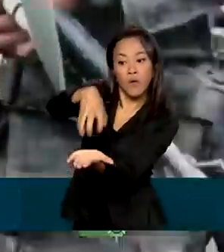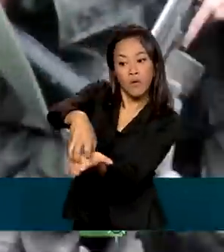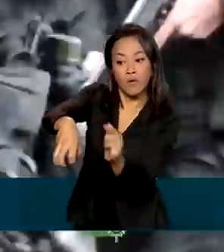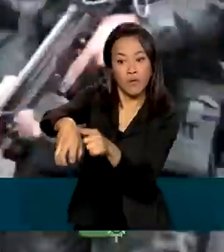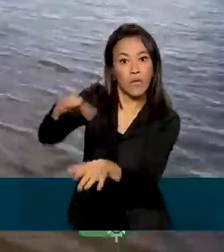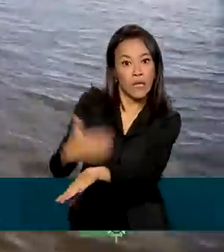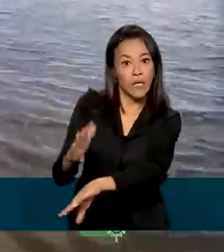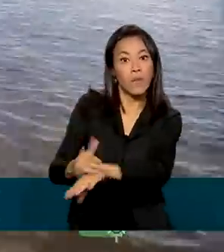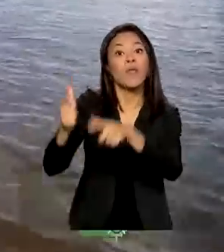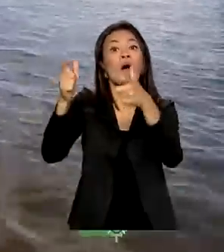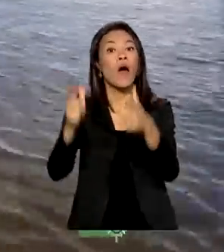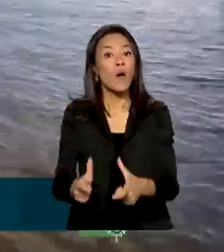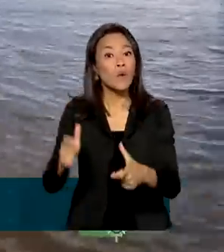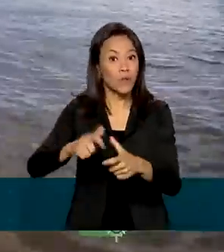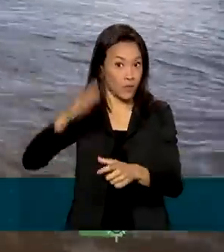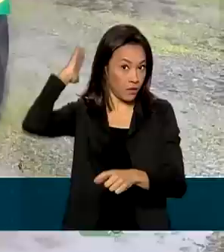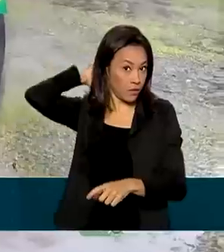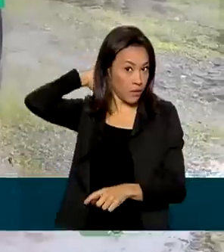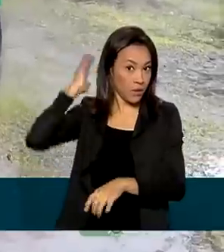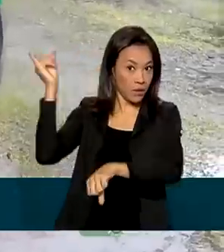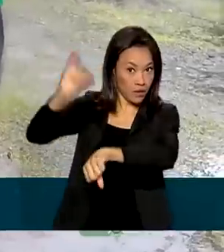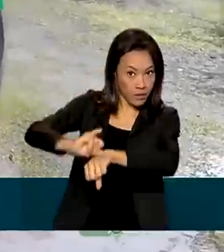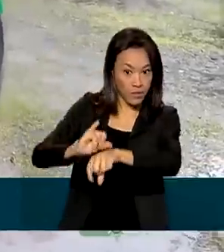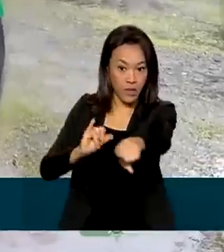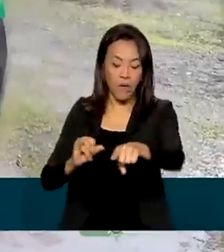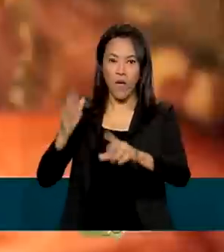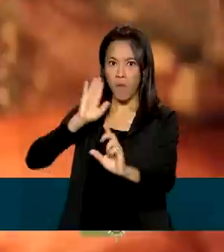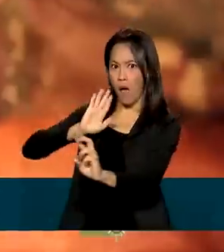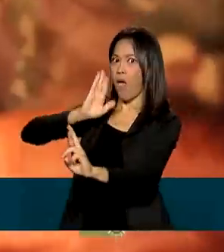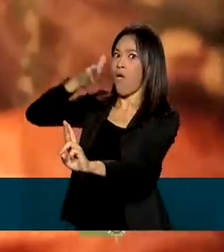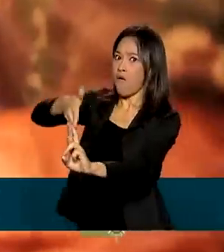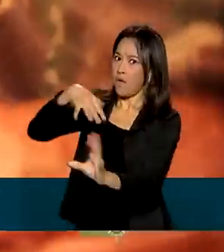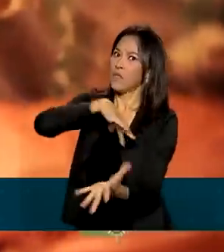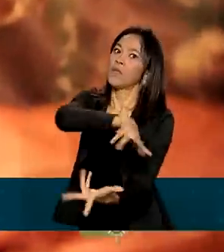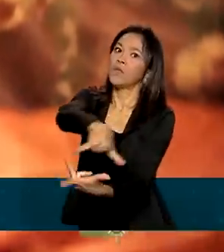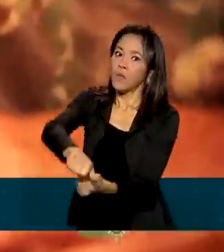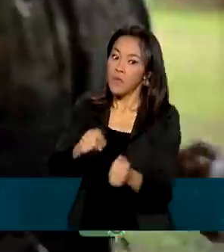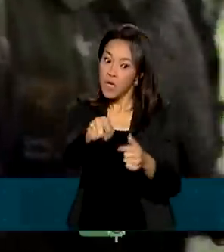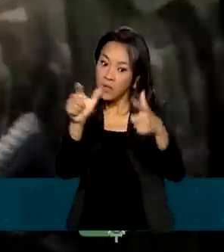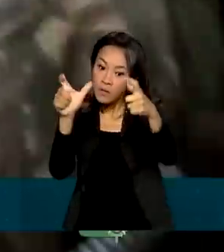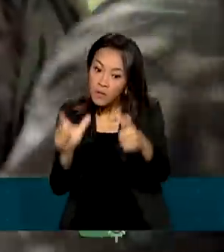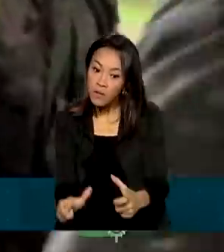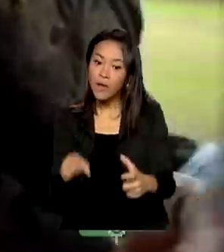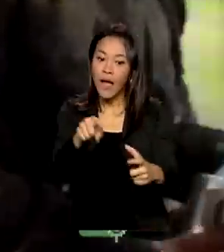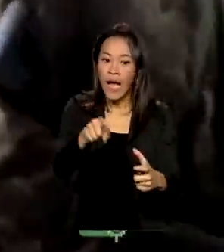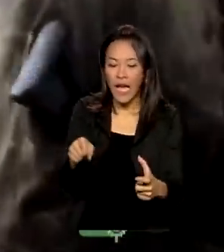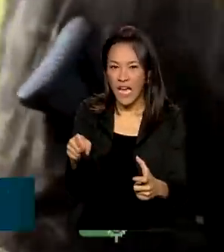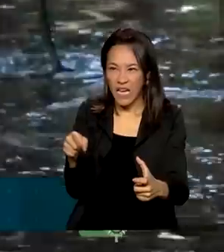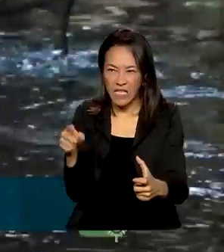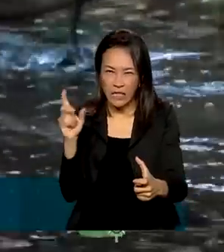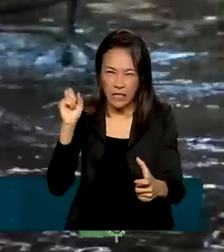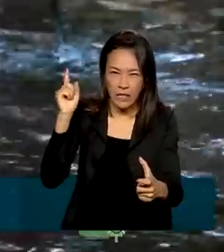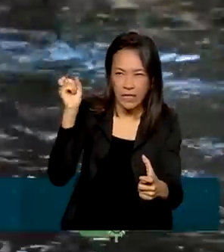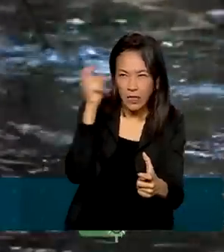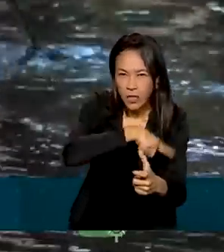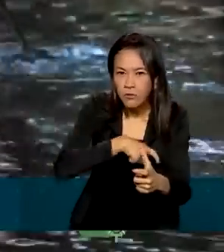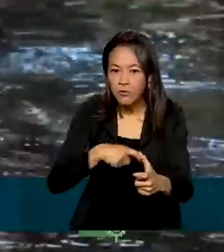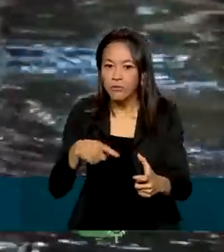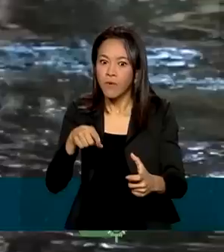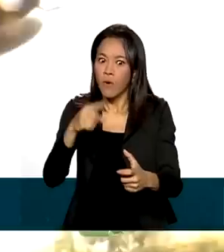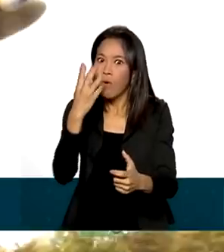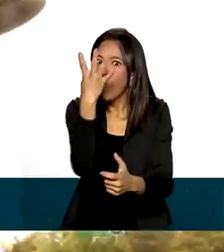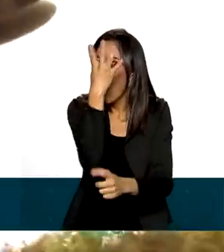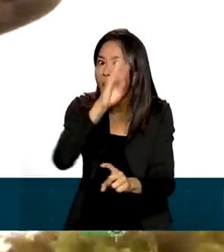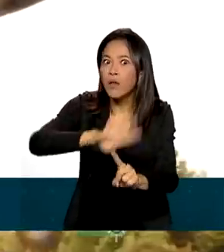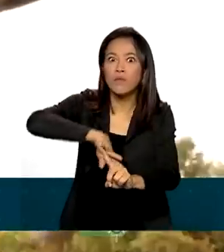na Selva, em Manaus, é referência em todo o mundo. O local de treinamento é conhecido como Quadrado Maldito e tem quatro vezes